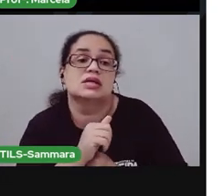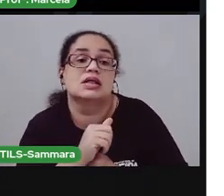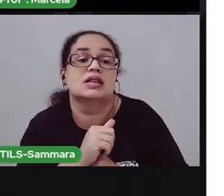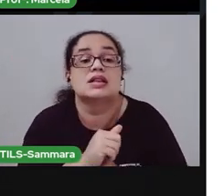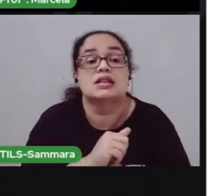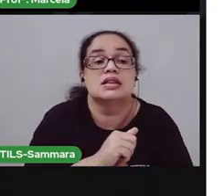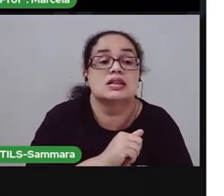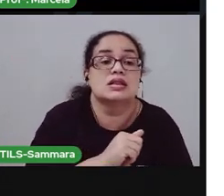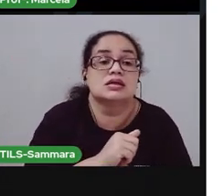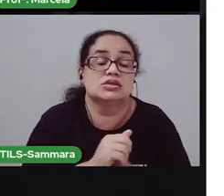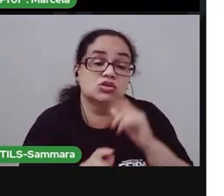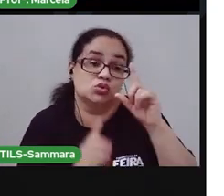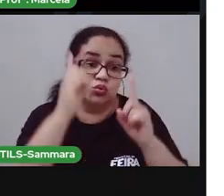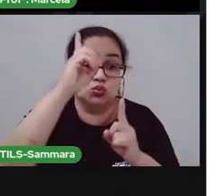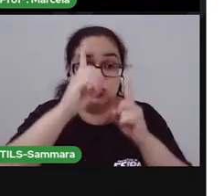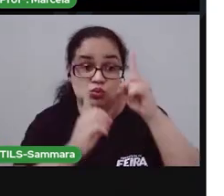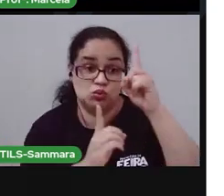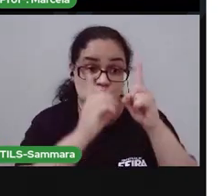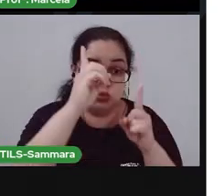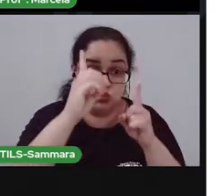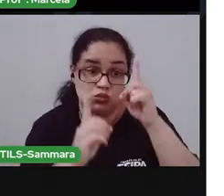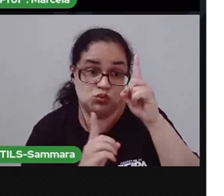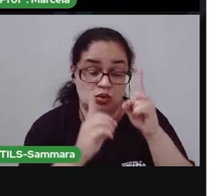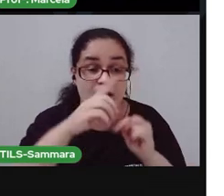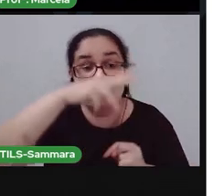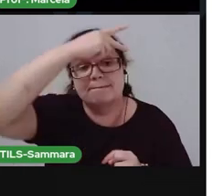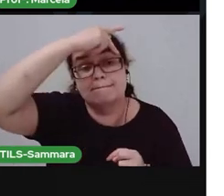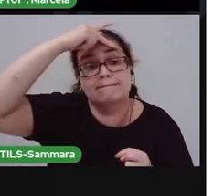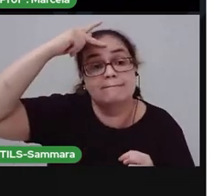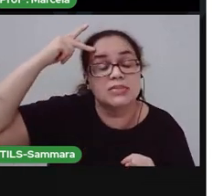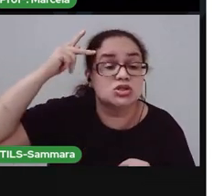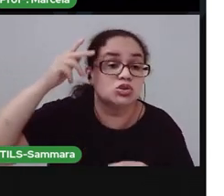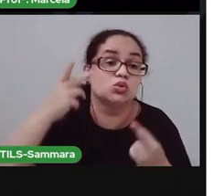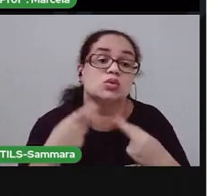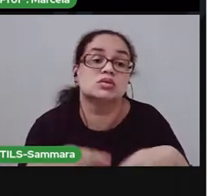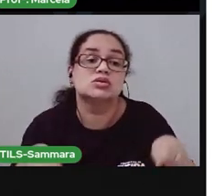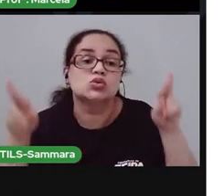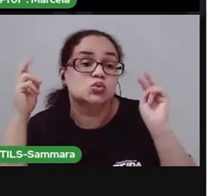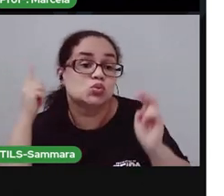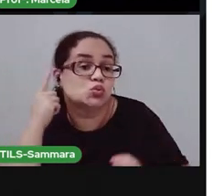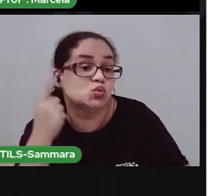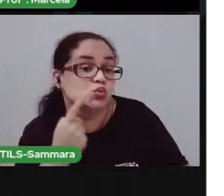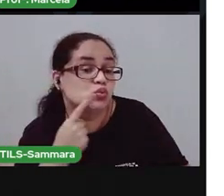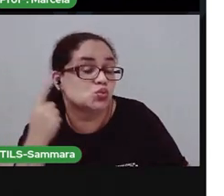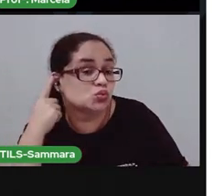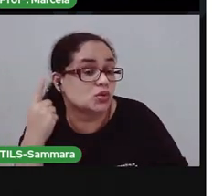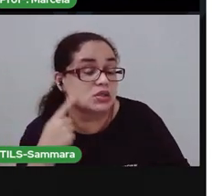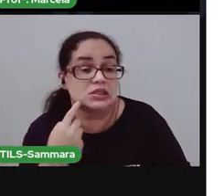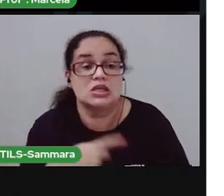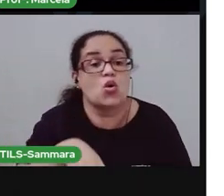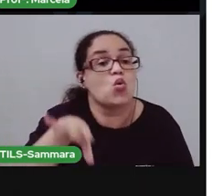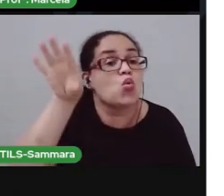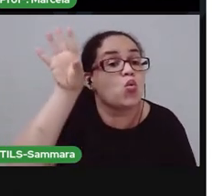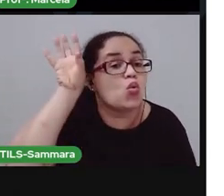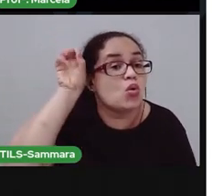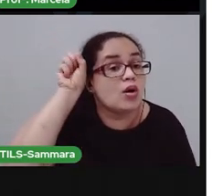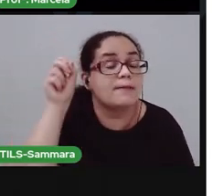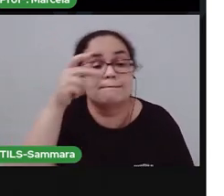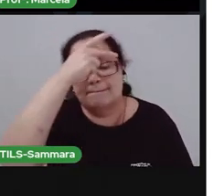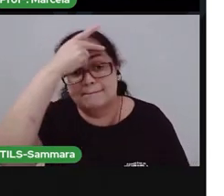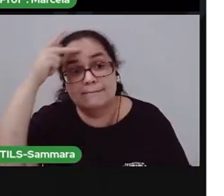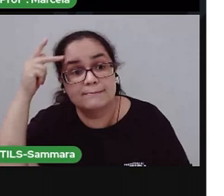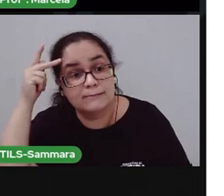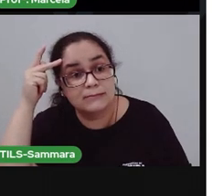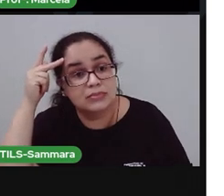através de gestos. Então, as pessoas que são surdas, que não ouvem, elas também escutam.